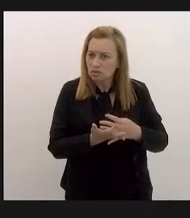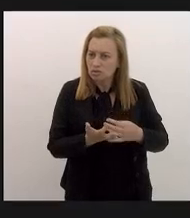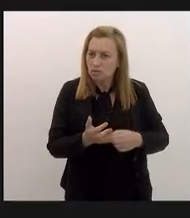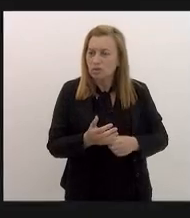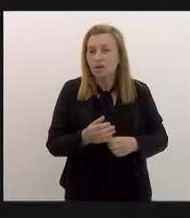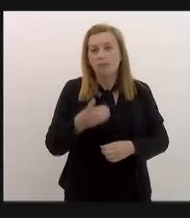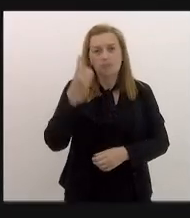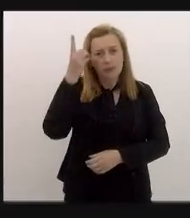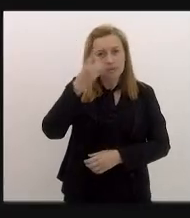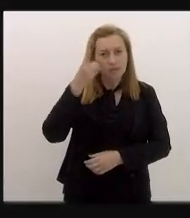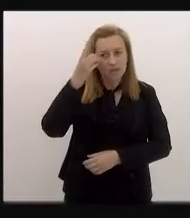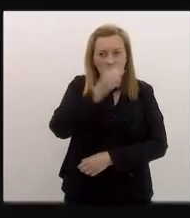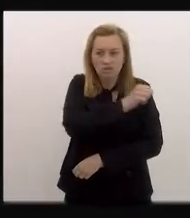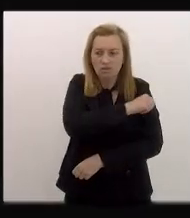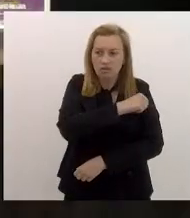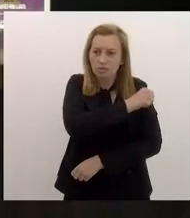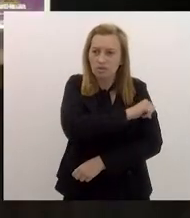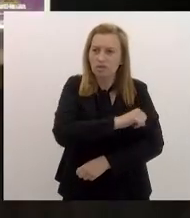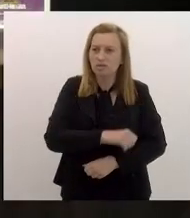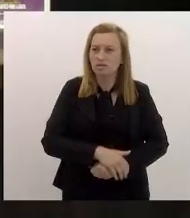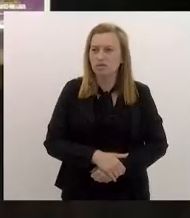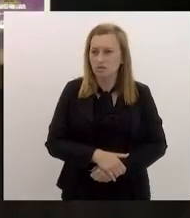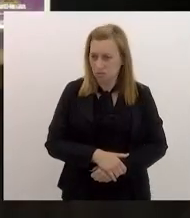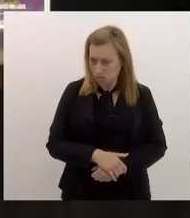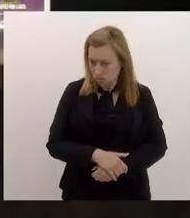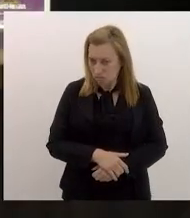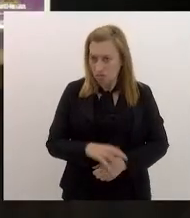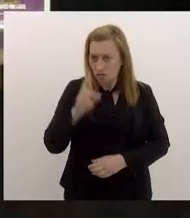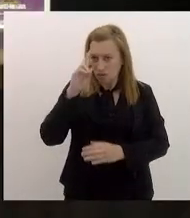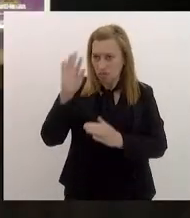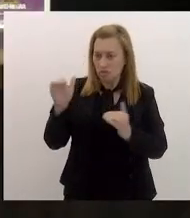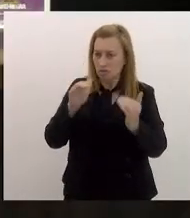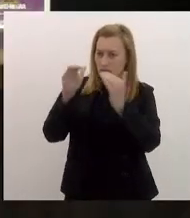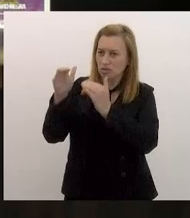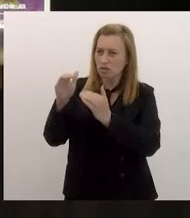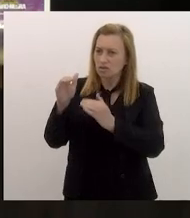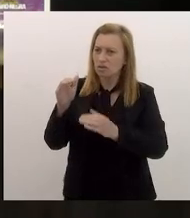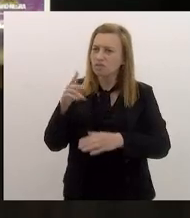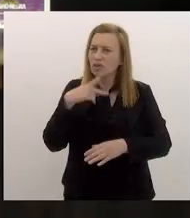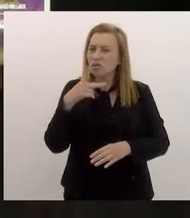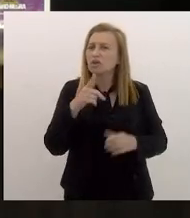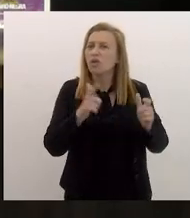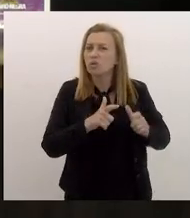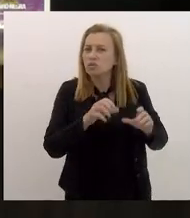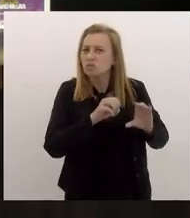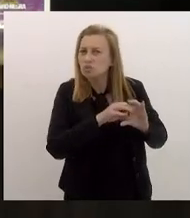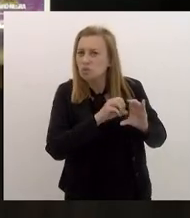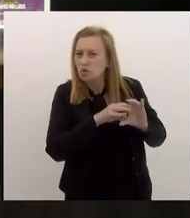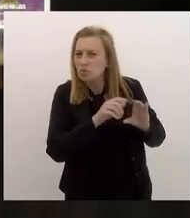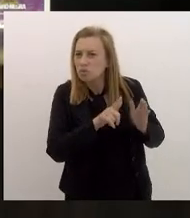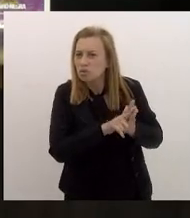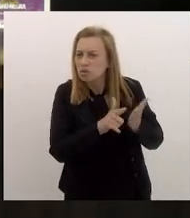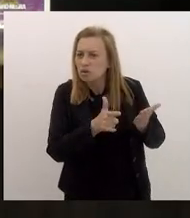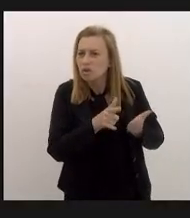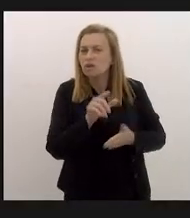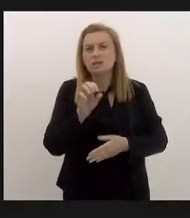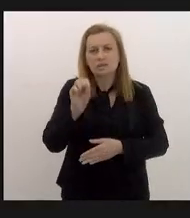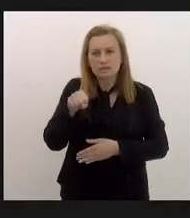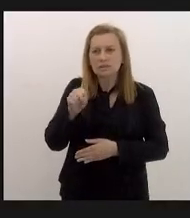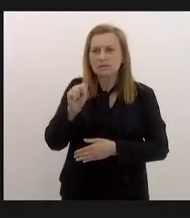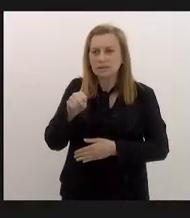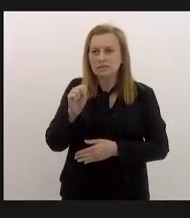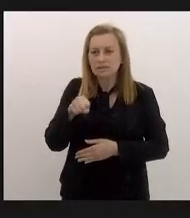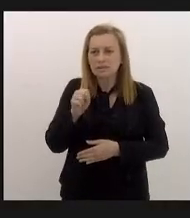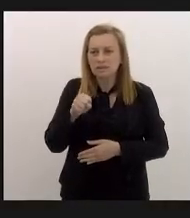Deputada da enfermeira, deputada da enfermeira, deputada vossa excelência falou que está onde, no Globo? excelência falou que está onde, no Globo? Isso, no Globo,